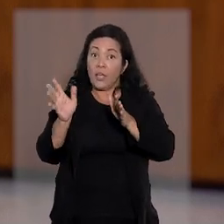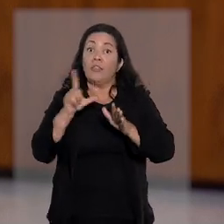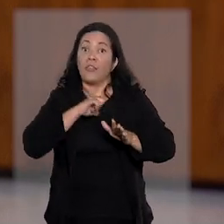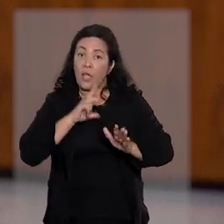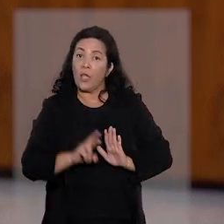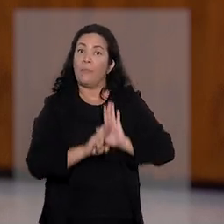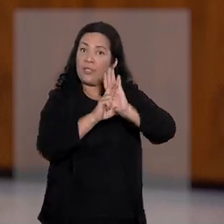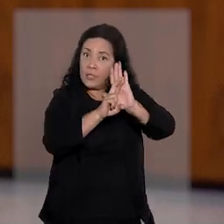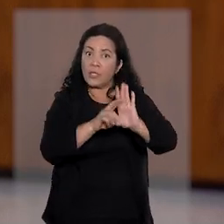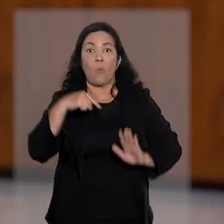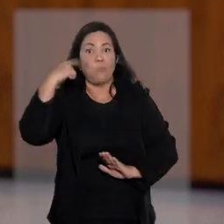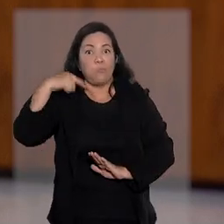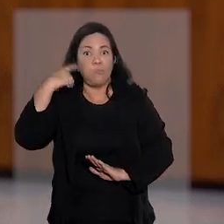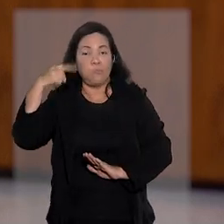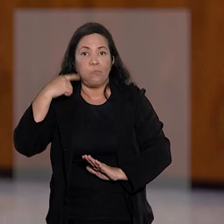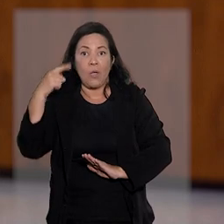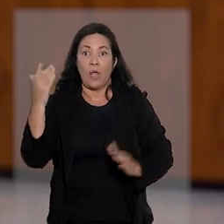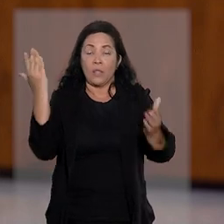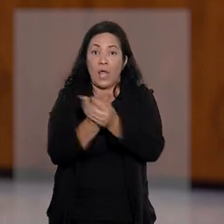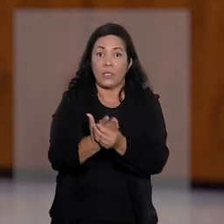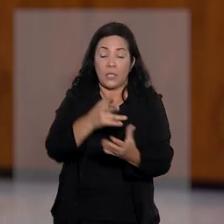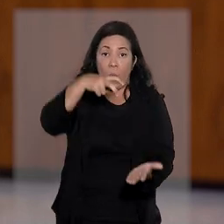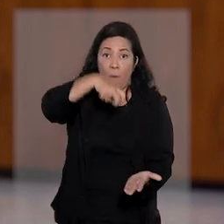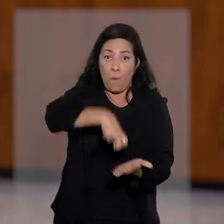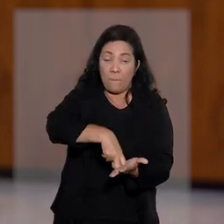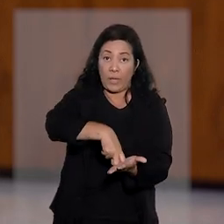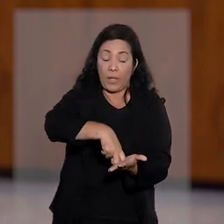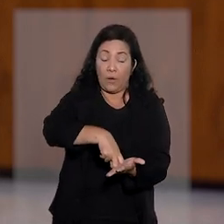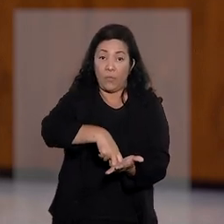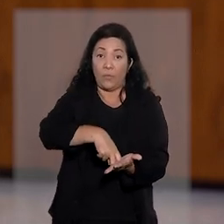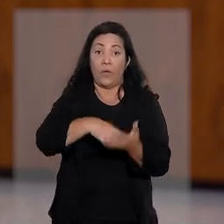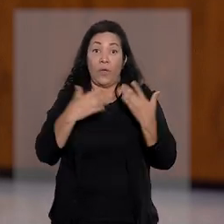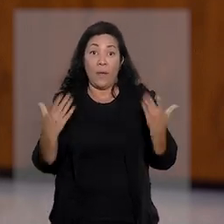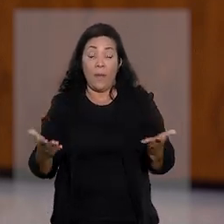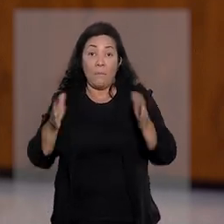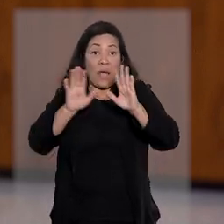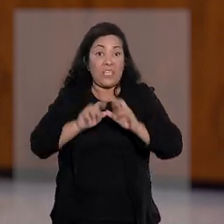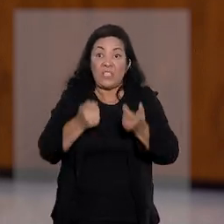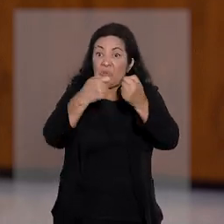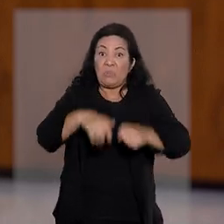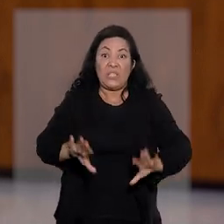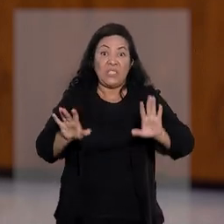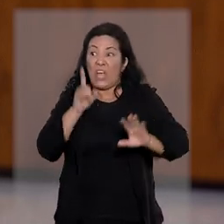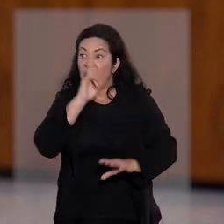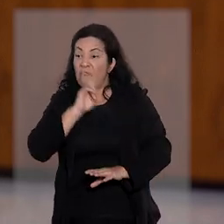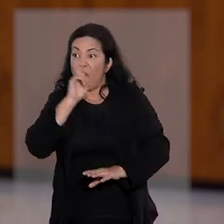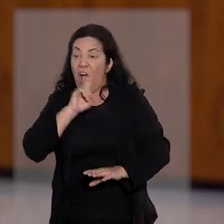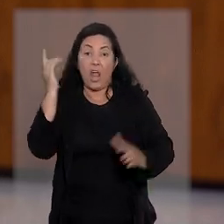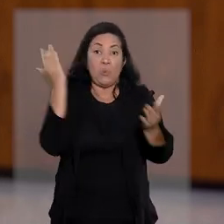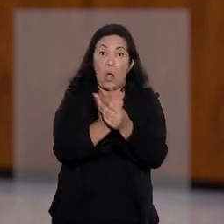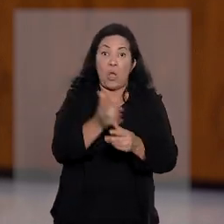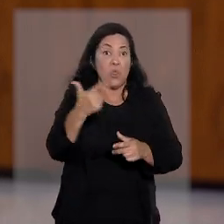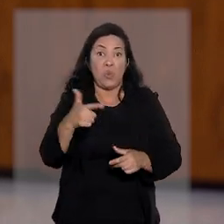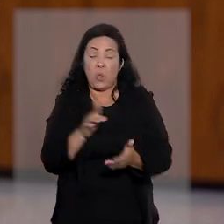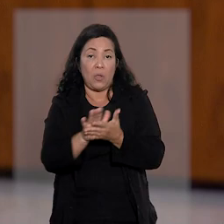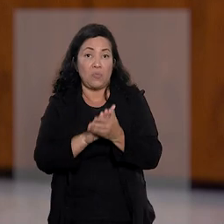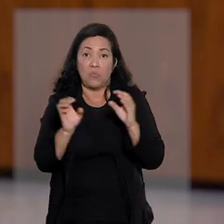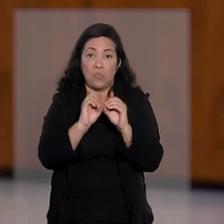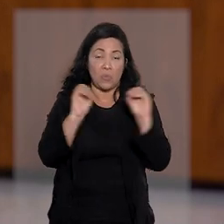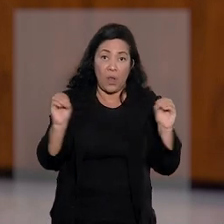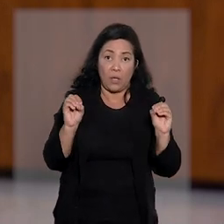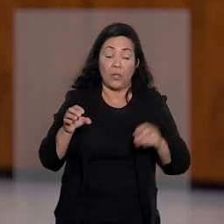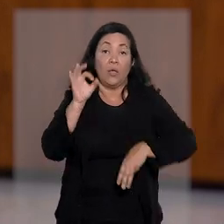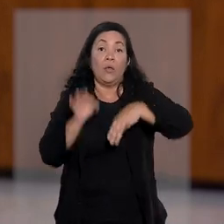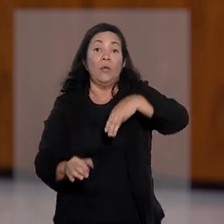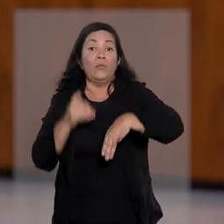representado por advogado na ação penal, não havendo razão para que se presuma ter havido irregularidade no procedimento estrangeiro.